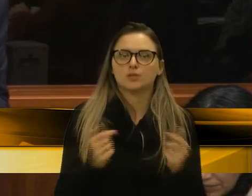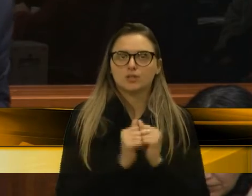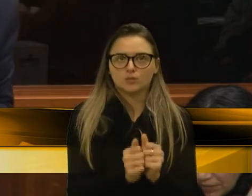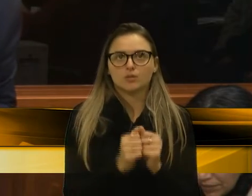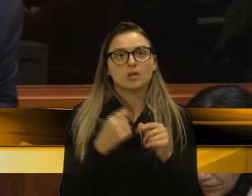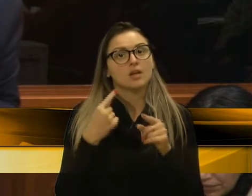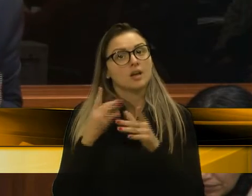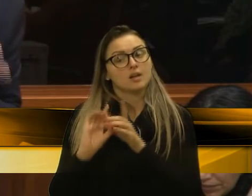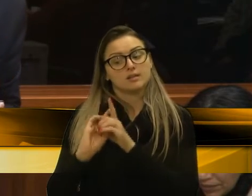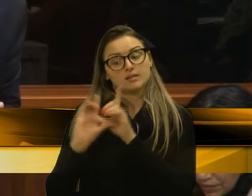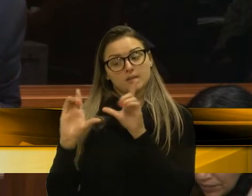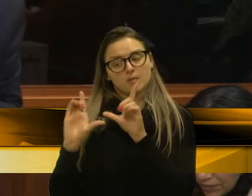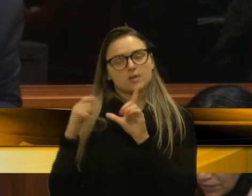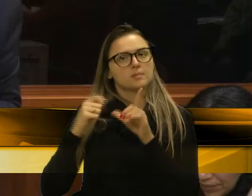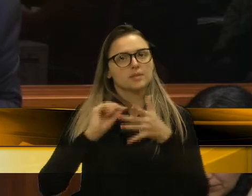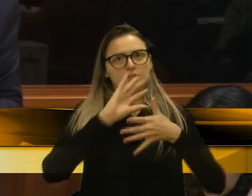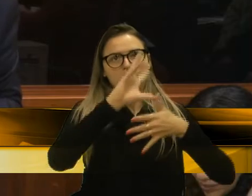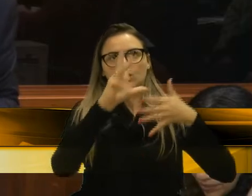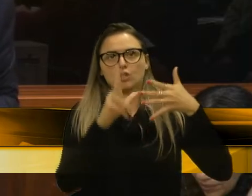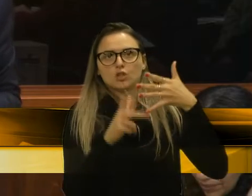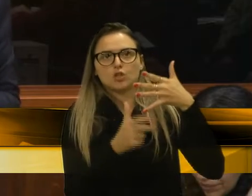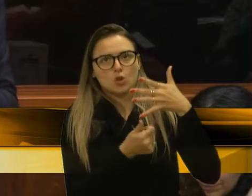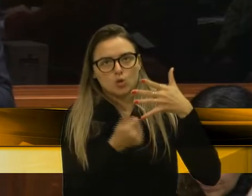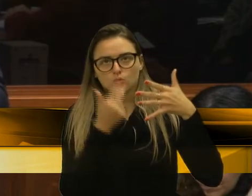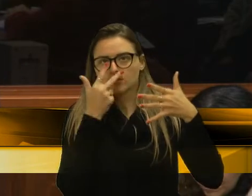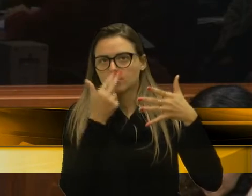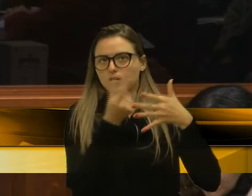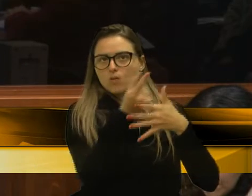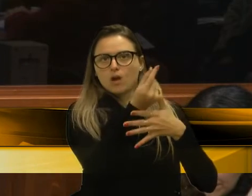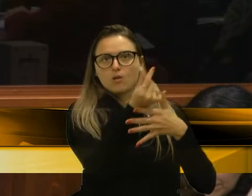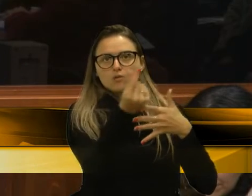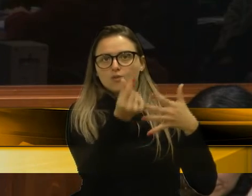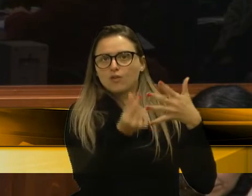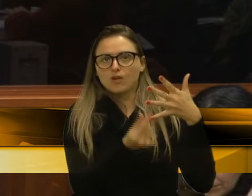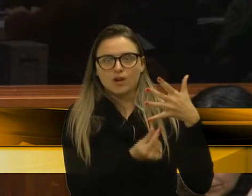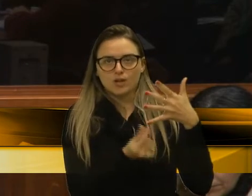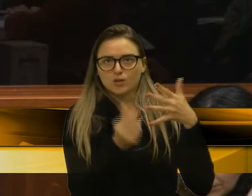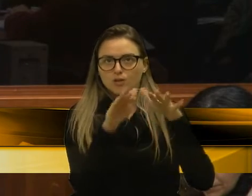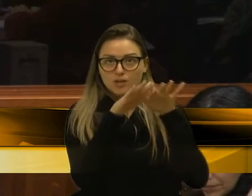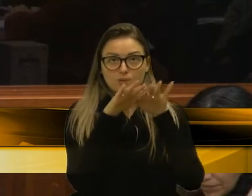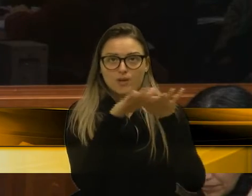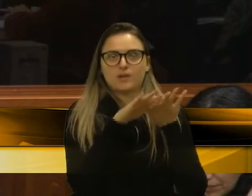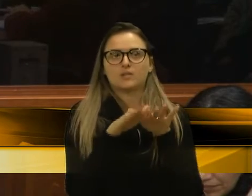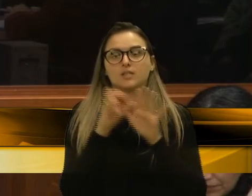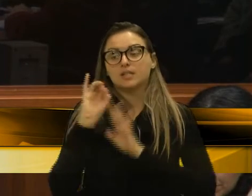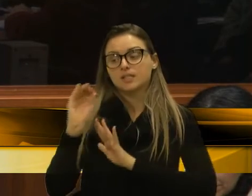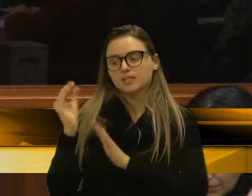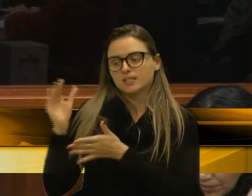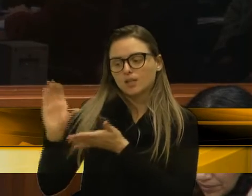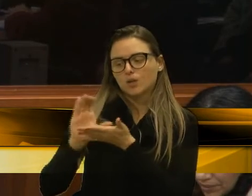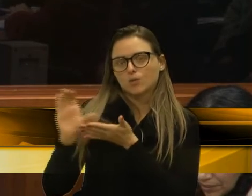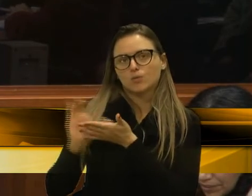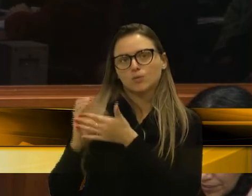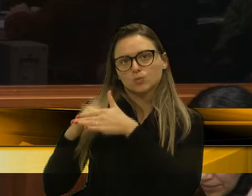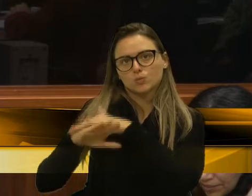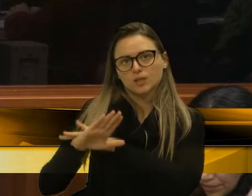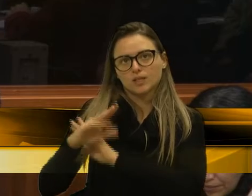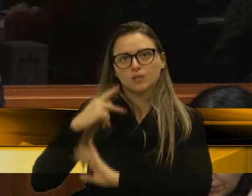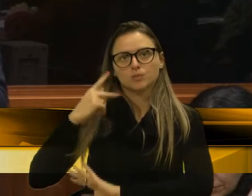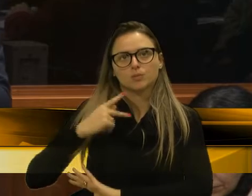democracia você tem que dar todos o mesmo ponto de partida, as mesmas condições. Então se fosse um fundo partidário que